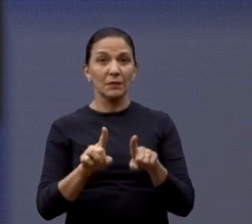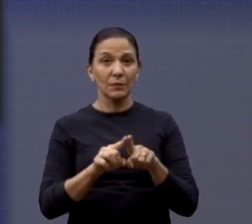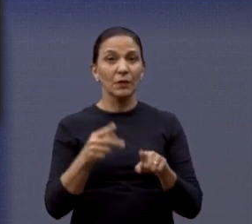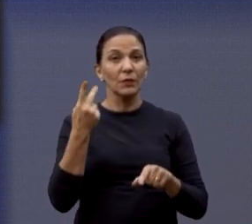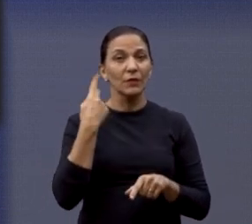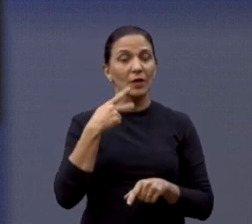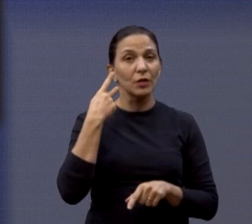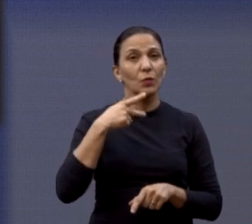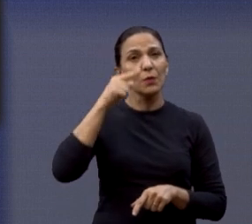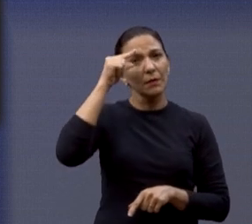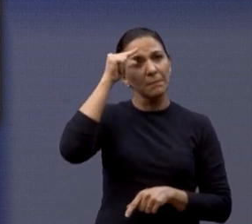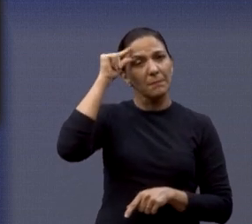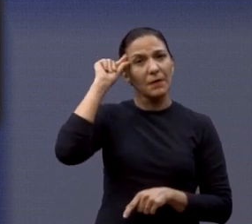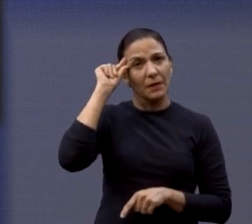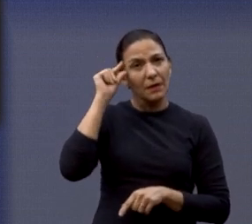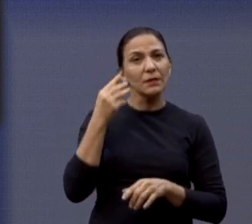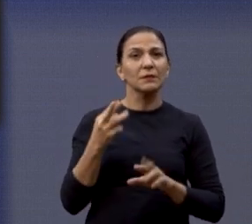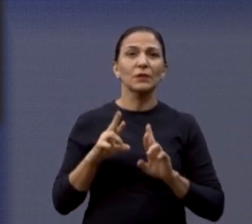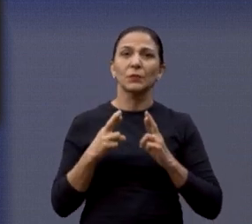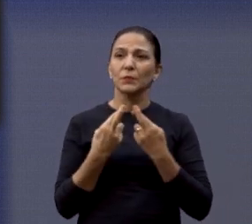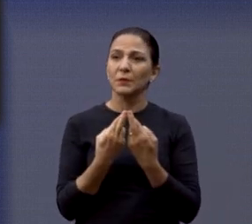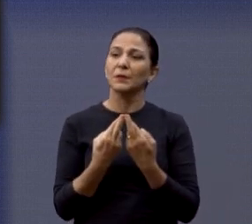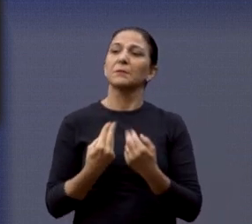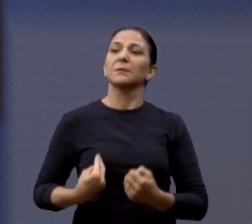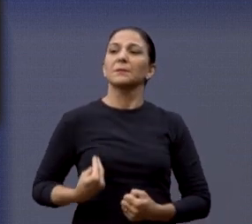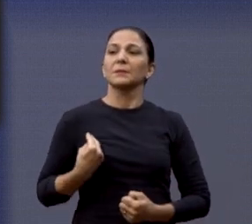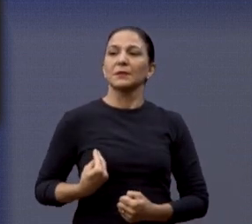Marquesi, que participou dessa reunião.